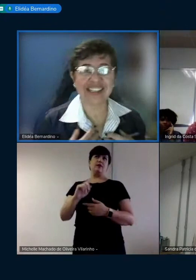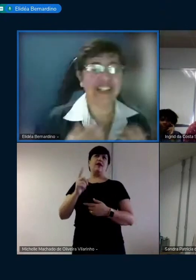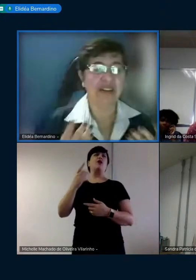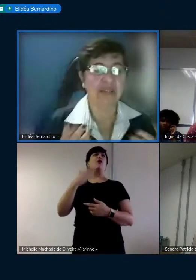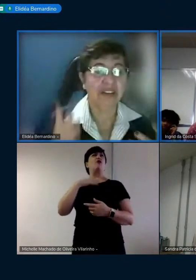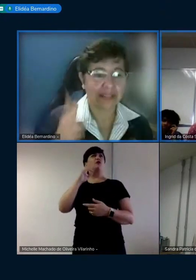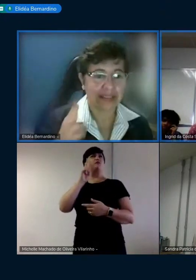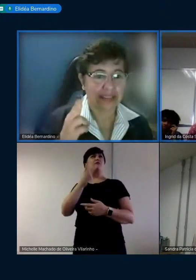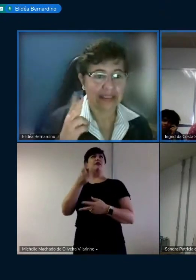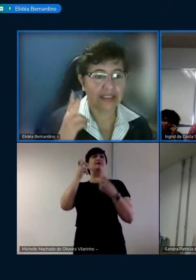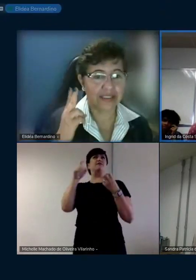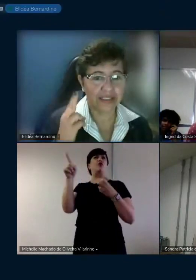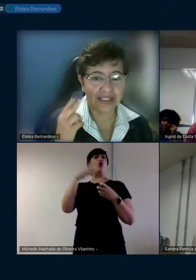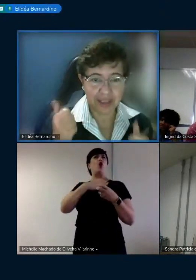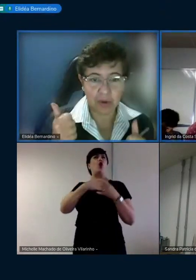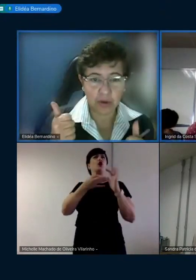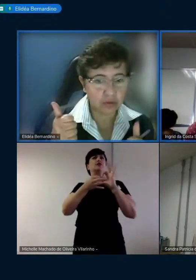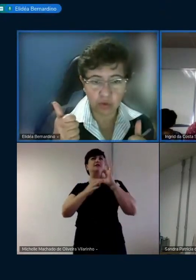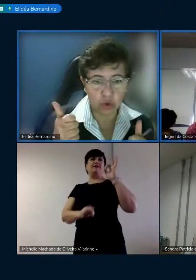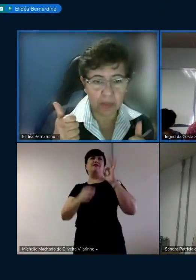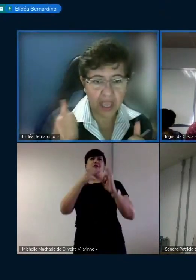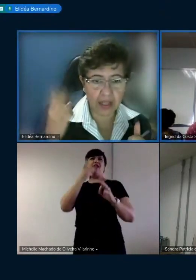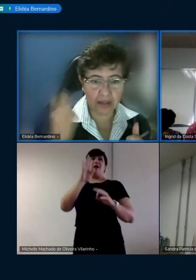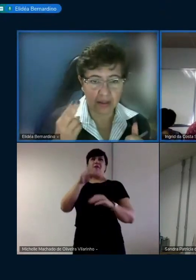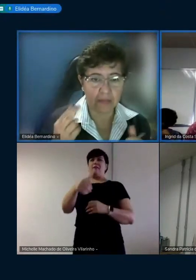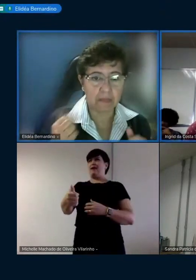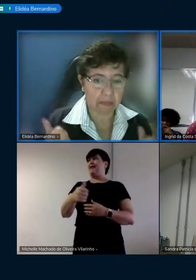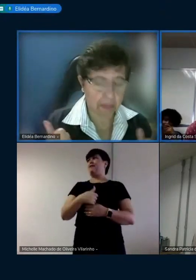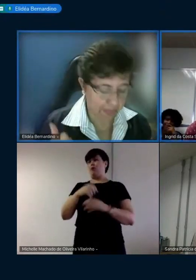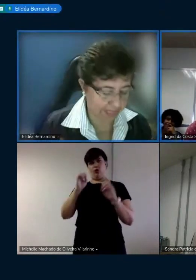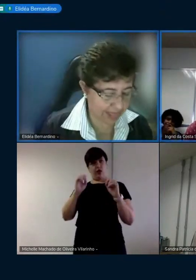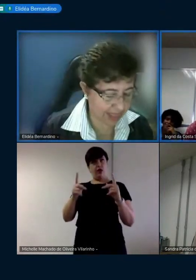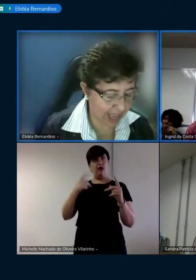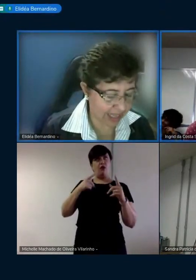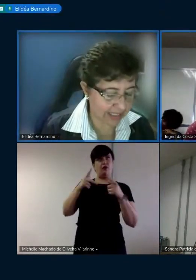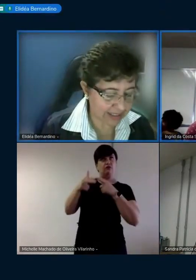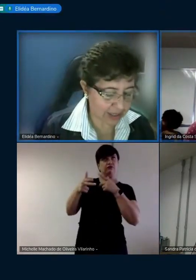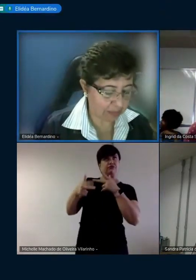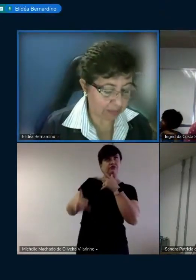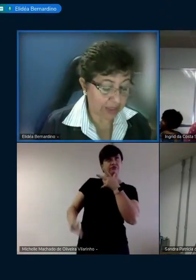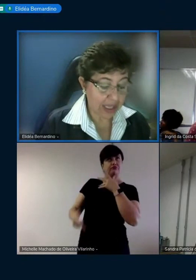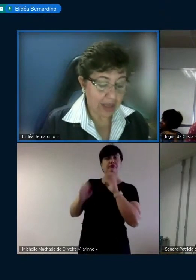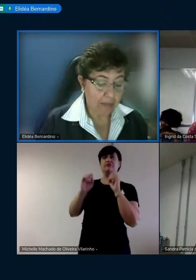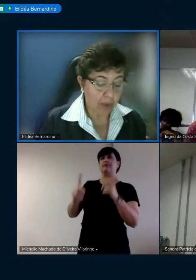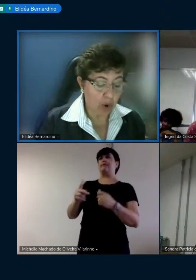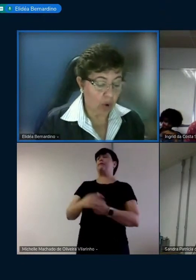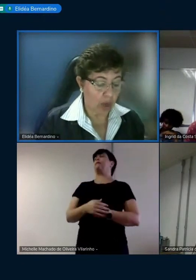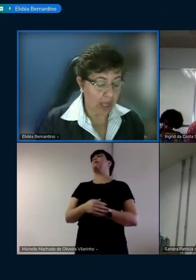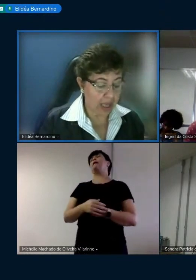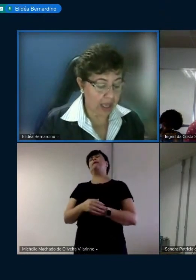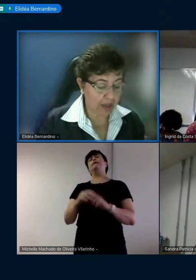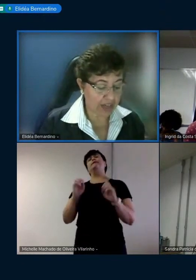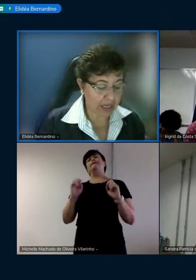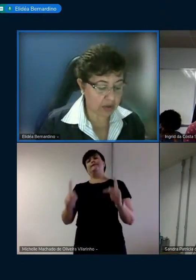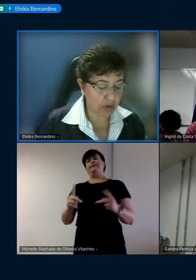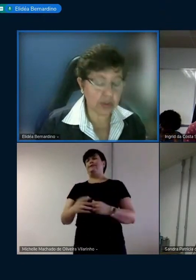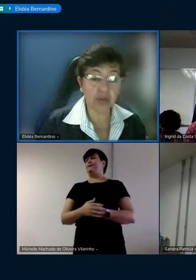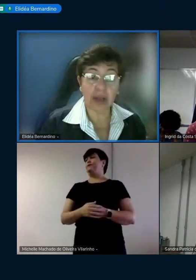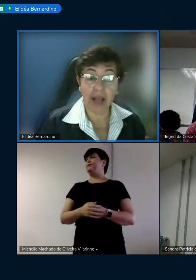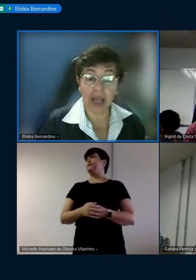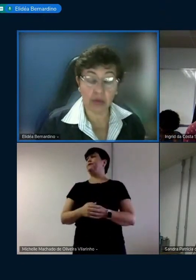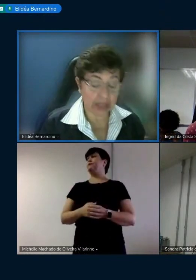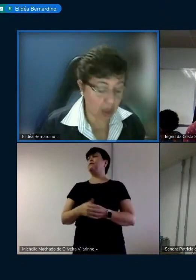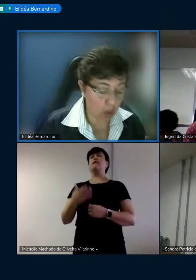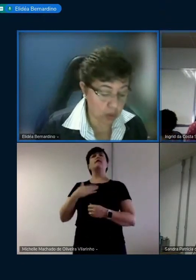bastante, então. Tá bom? Tudo bem? Trâmpio. Tá. Então. Bom, falando